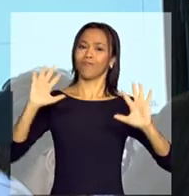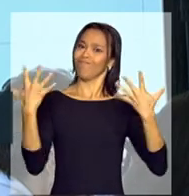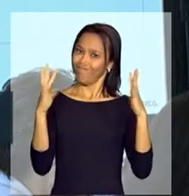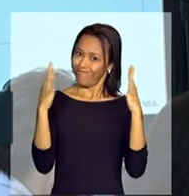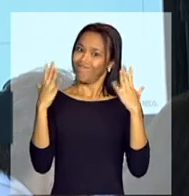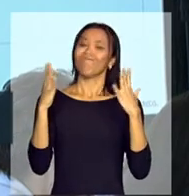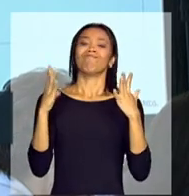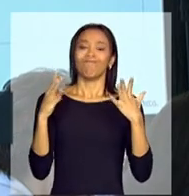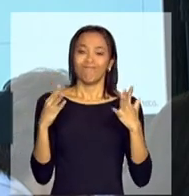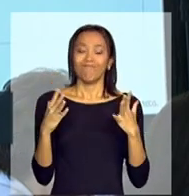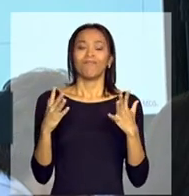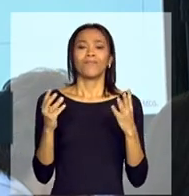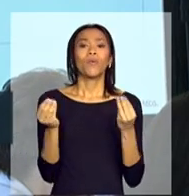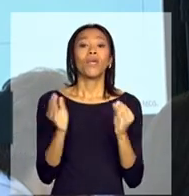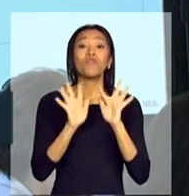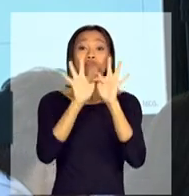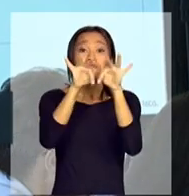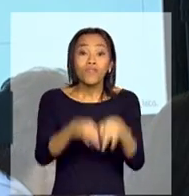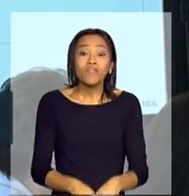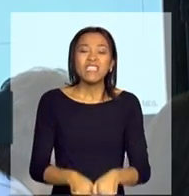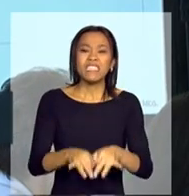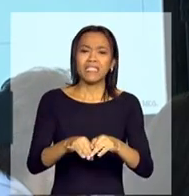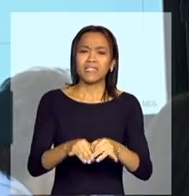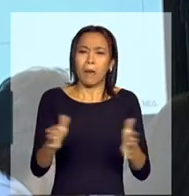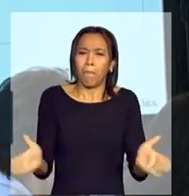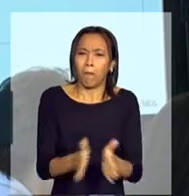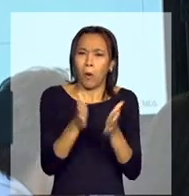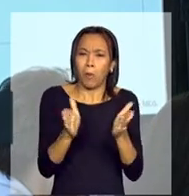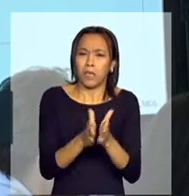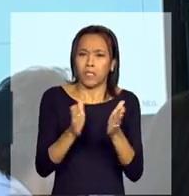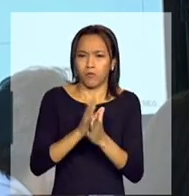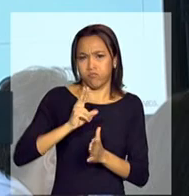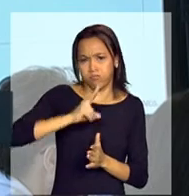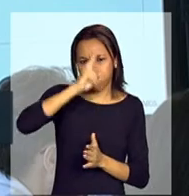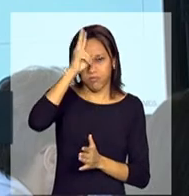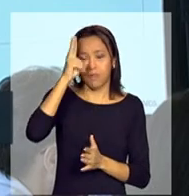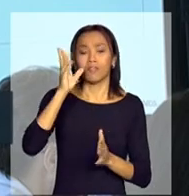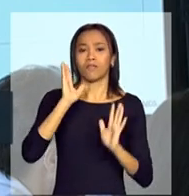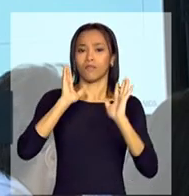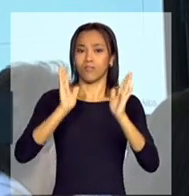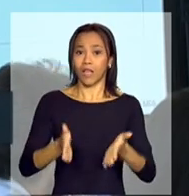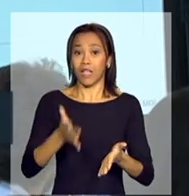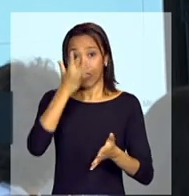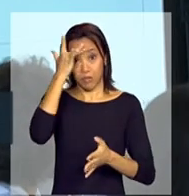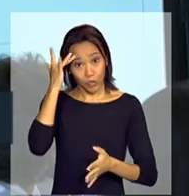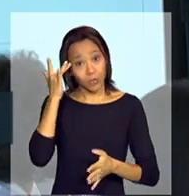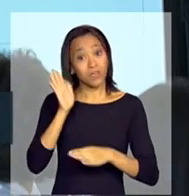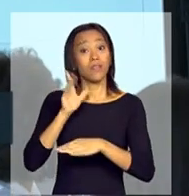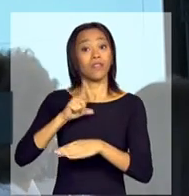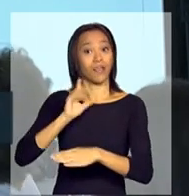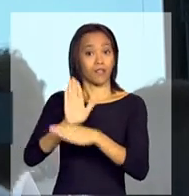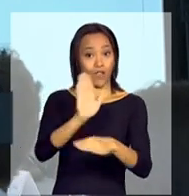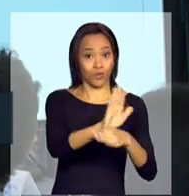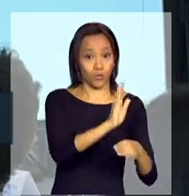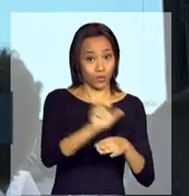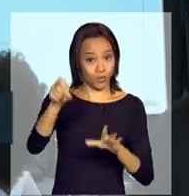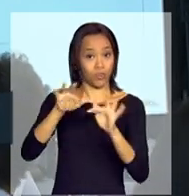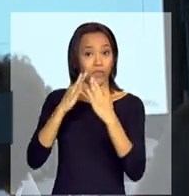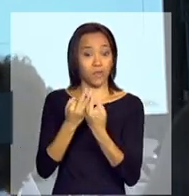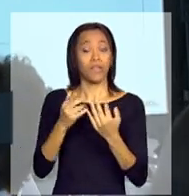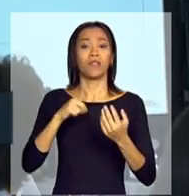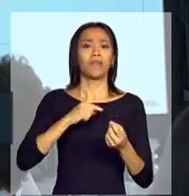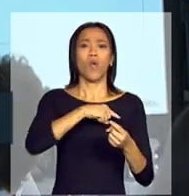comemoramos muito o fim da miséria entre os beneficiários do Bolsa Família e temos ainda três grandes desafios,